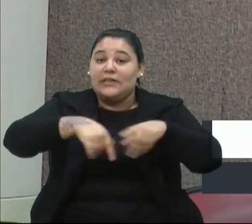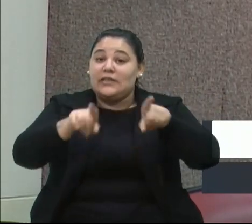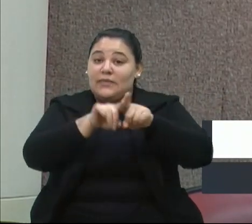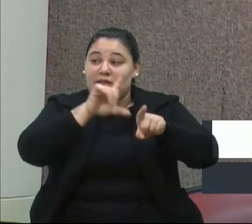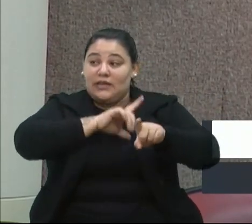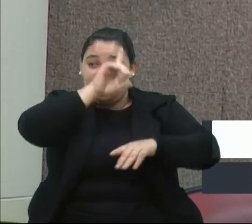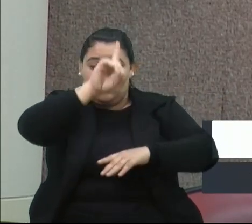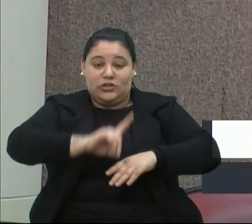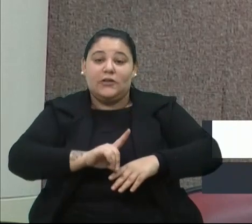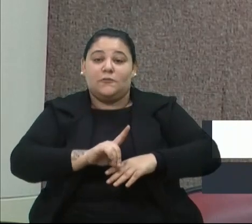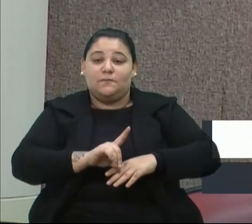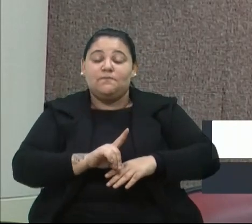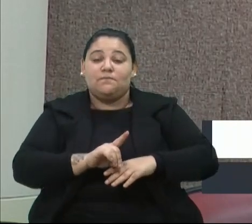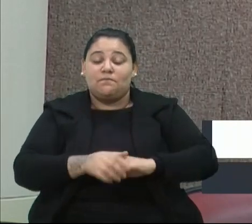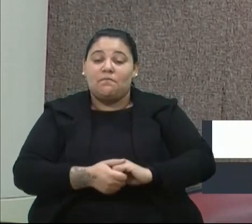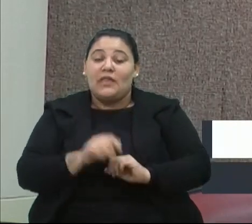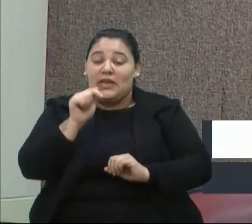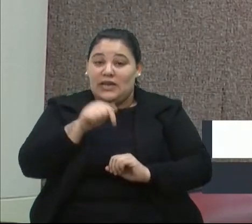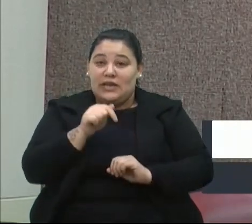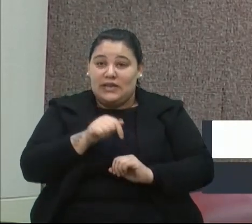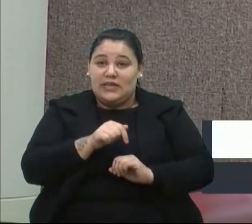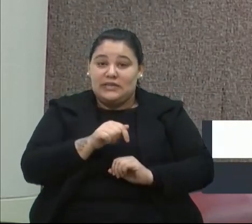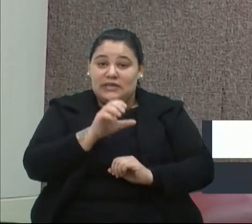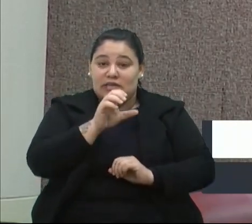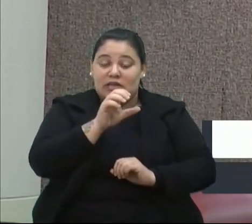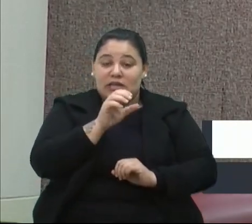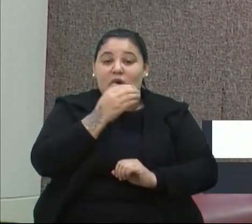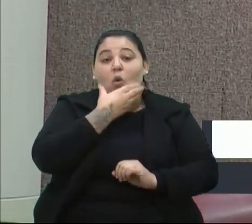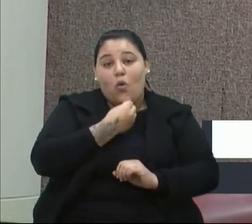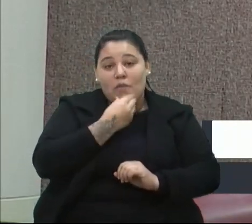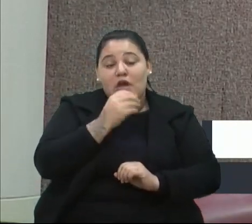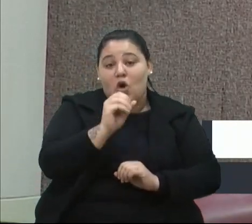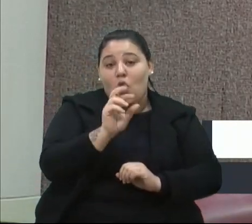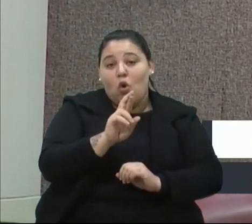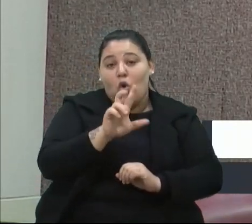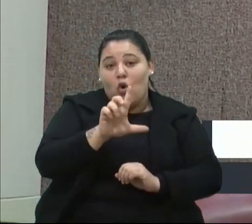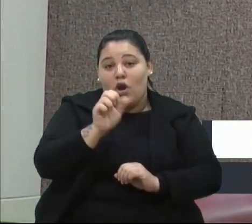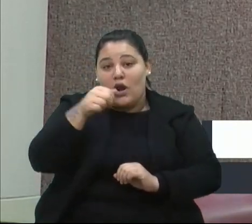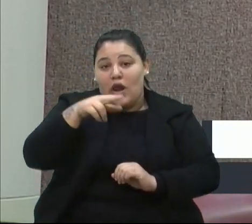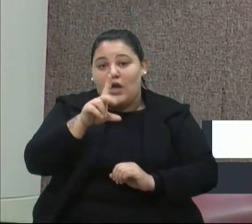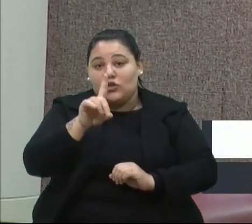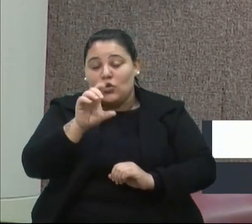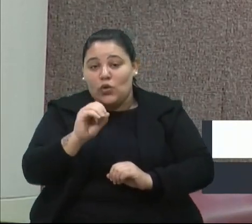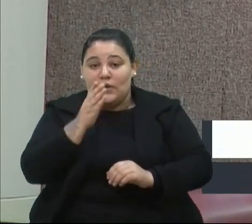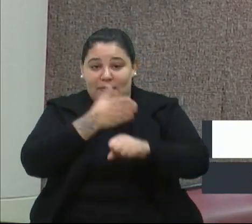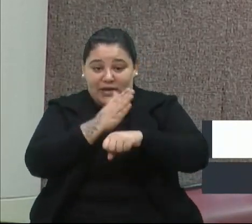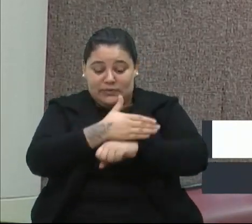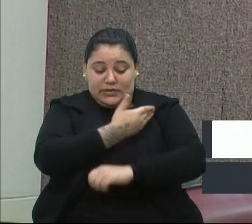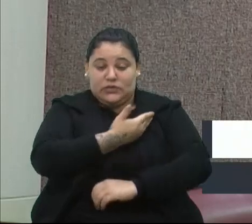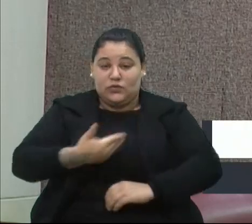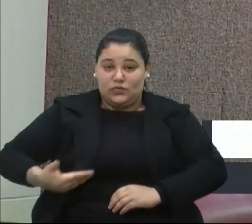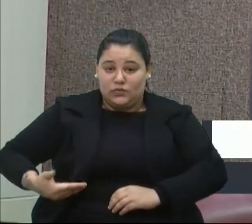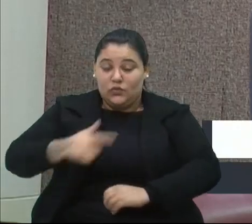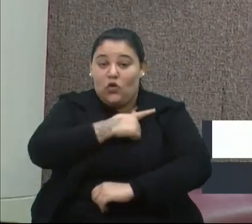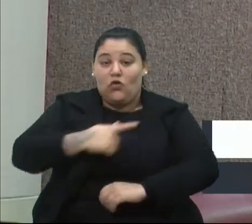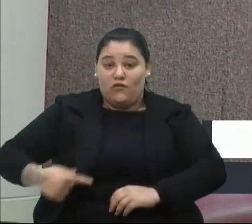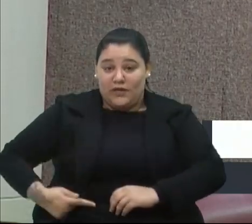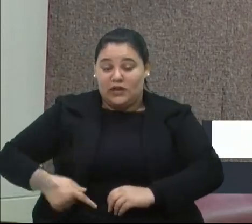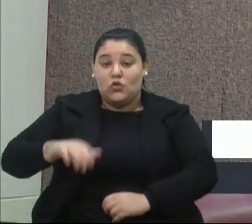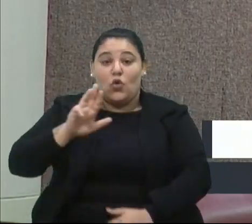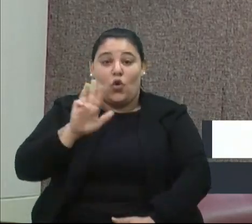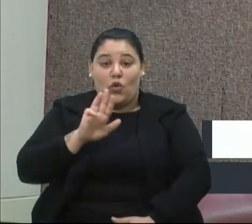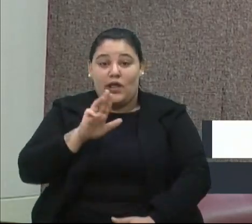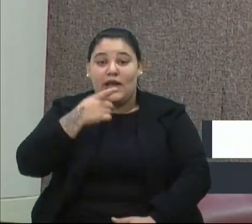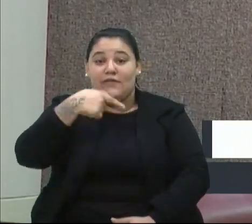fundamentais. Esse relator Orlando Silva, que faz parte do governo Lula, ele fez um substitutivo na